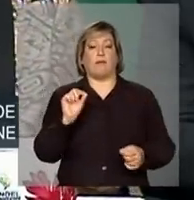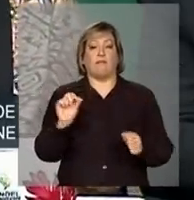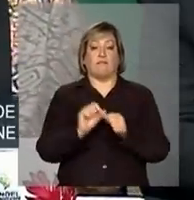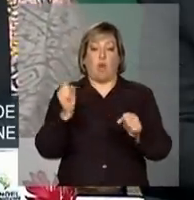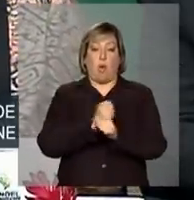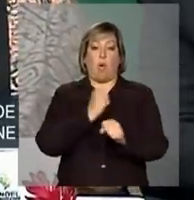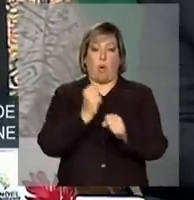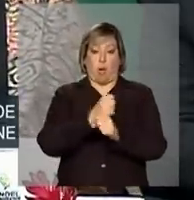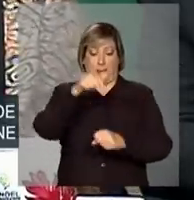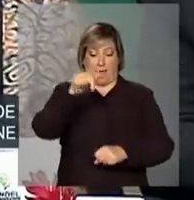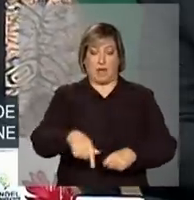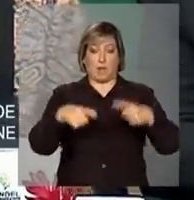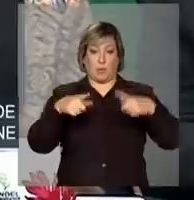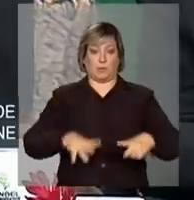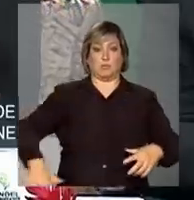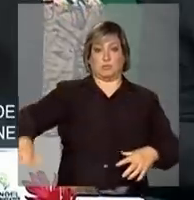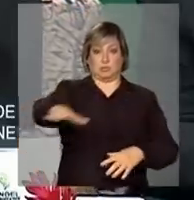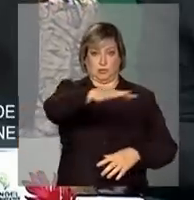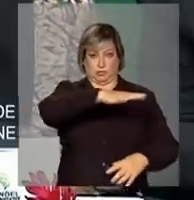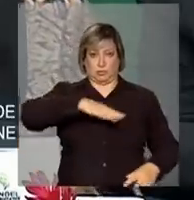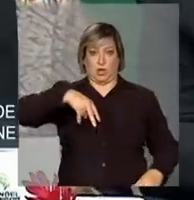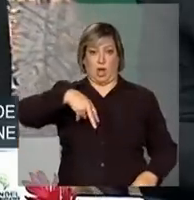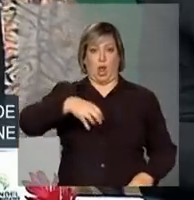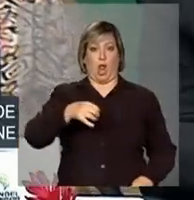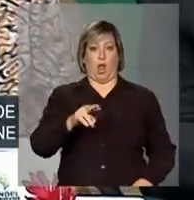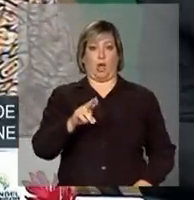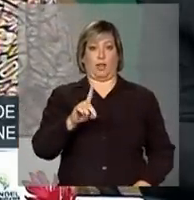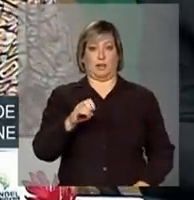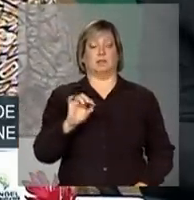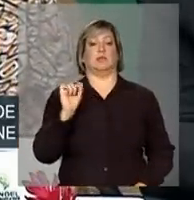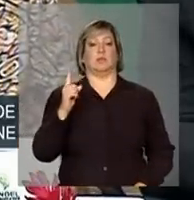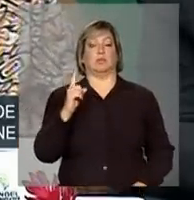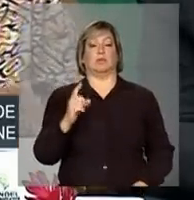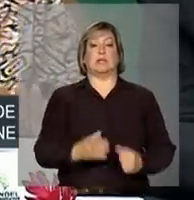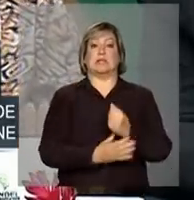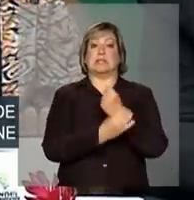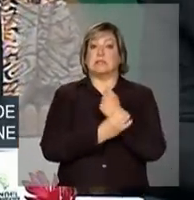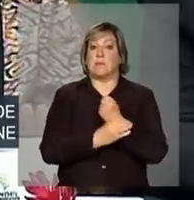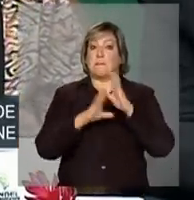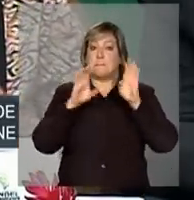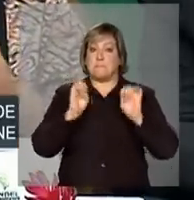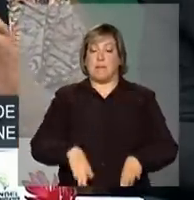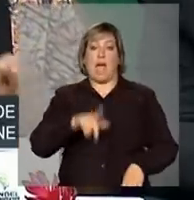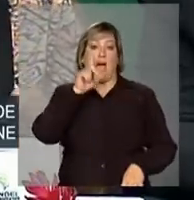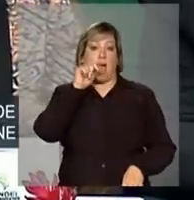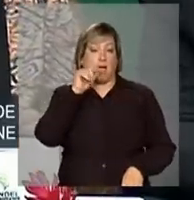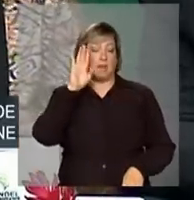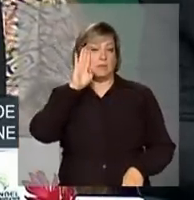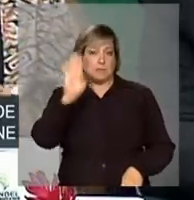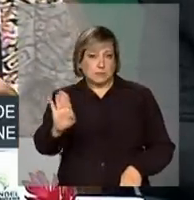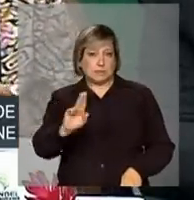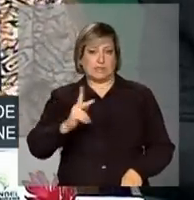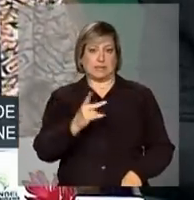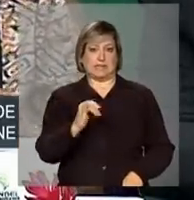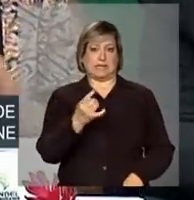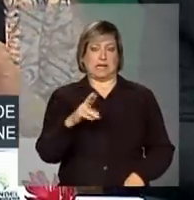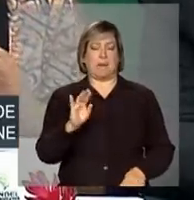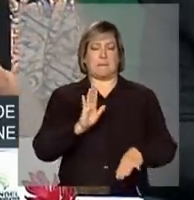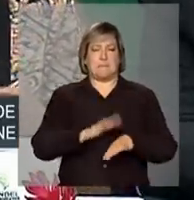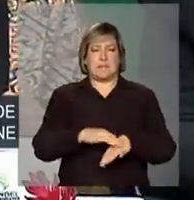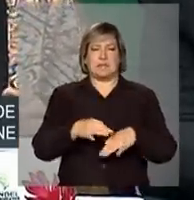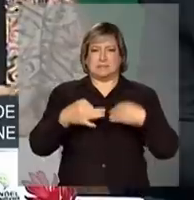na região um nível de segurança hídrica mais apurado, mais